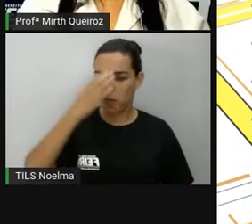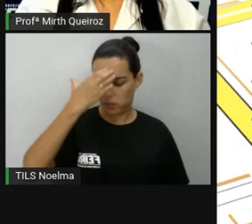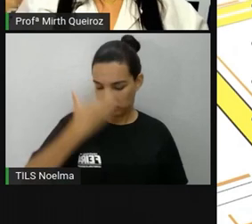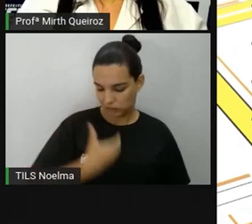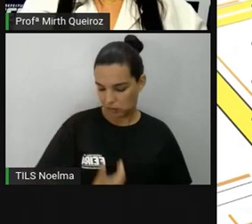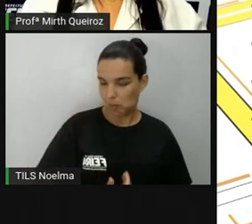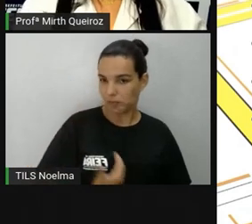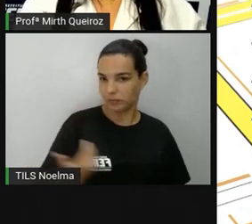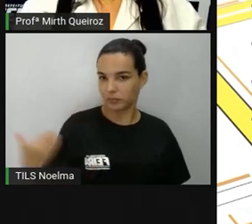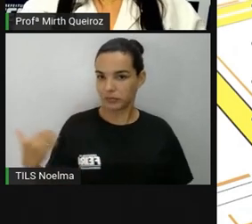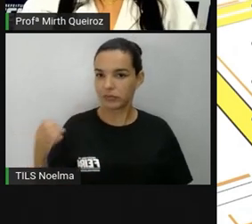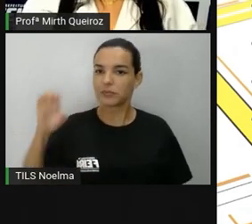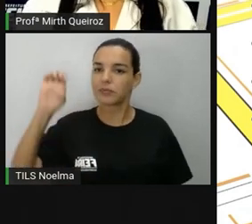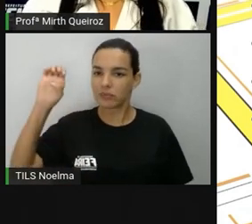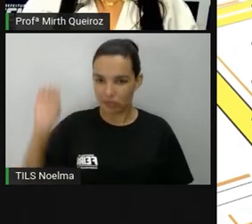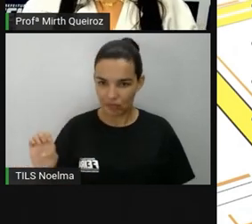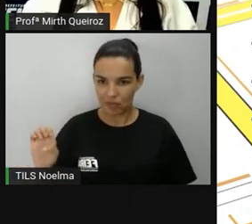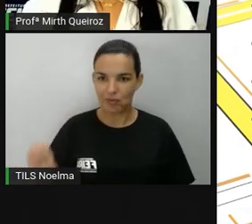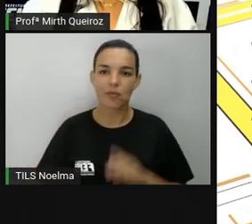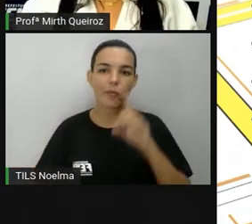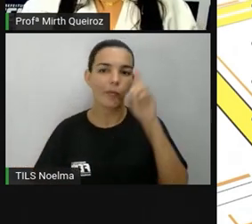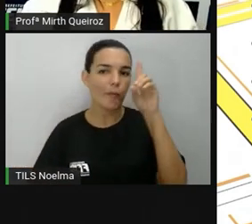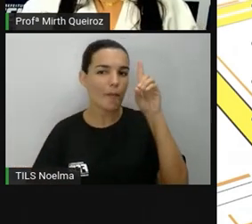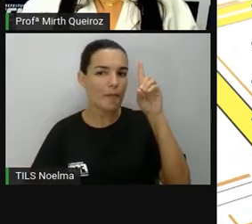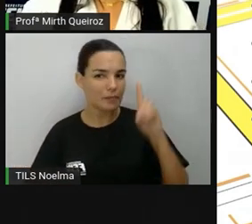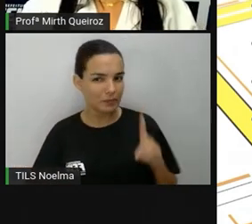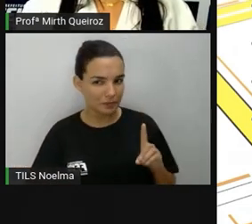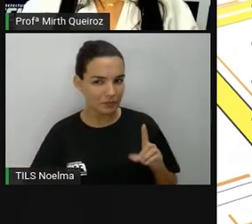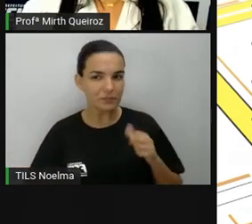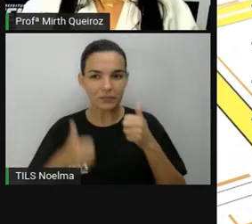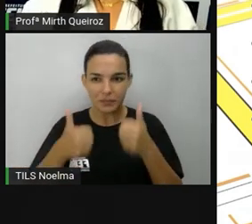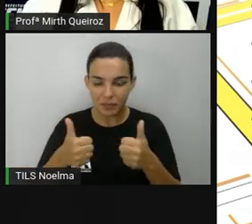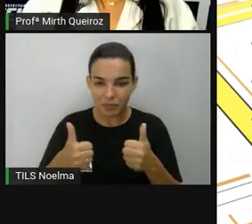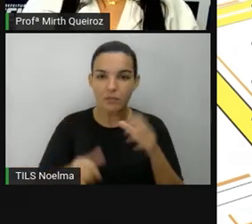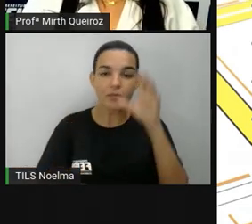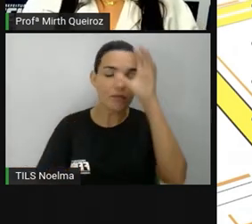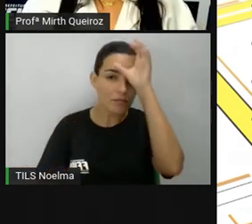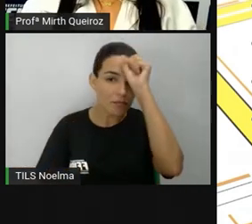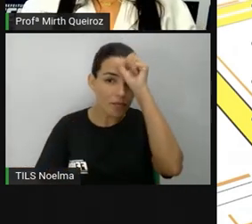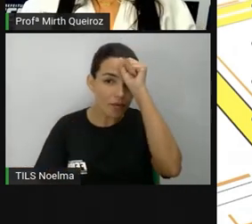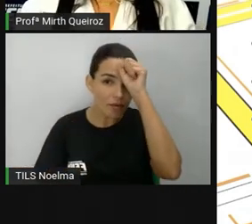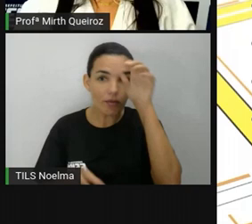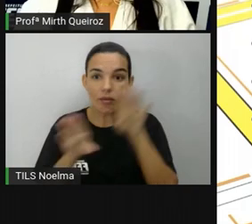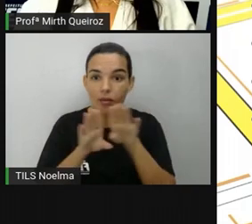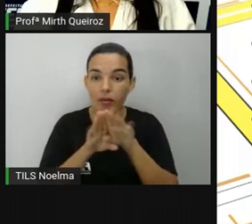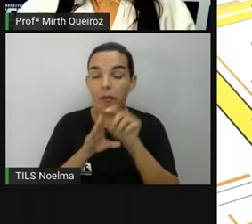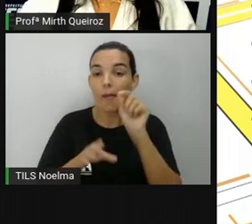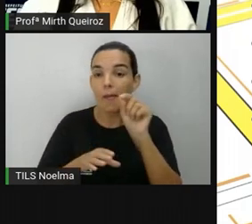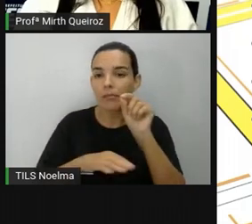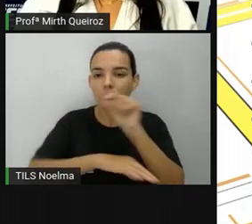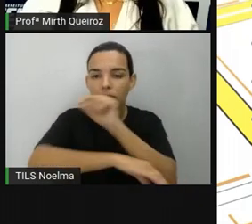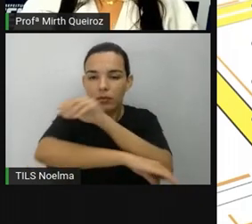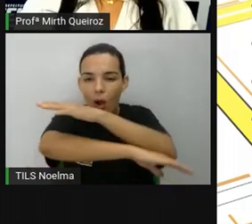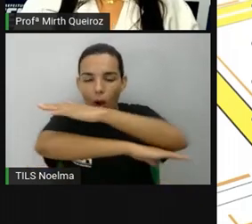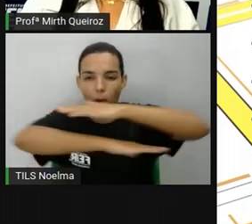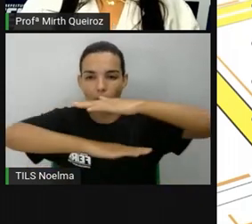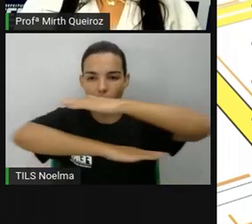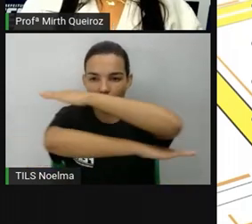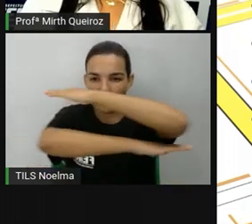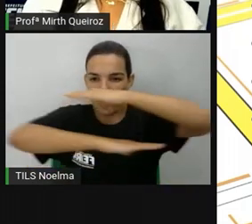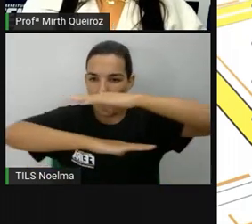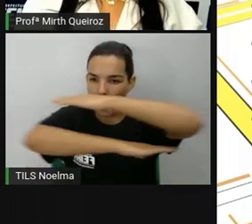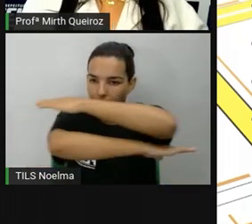esquerdo e o outro lado seria o lado direito. Vocês aprenderam também o que que são retas paralelas, né? São